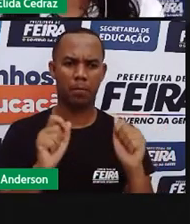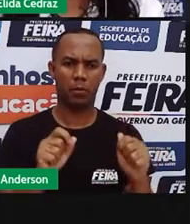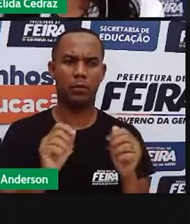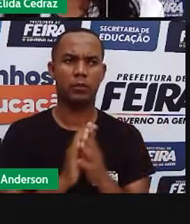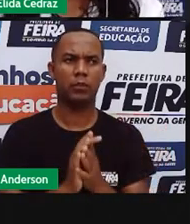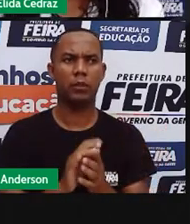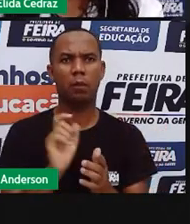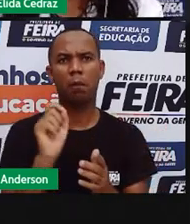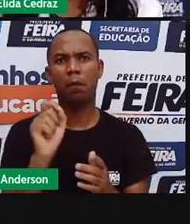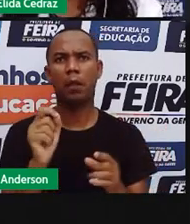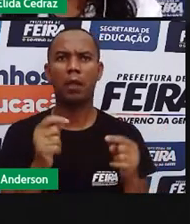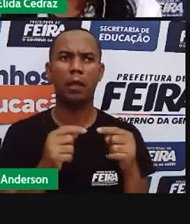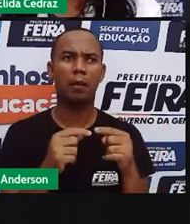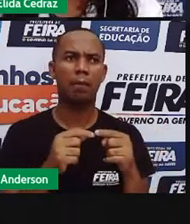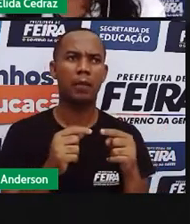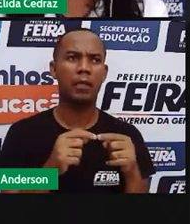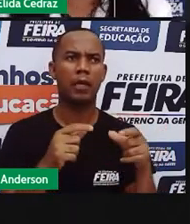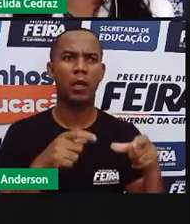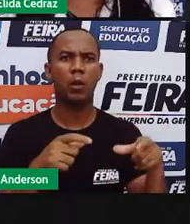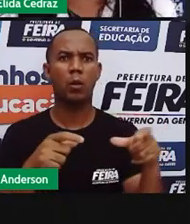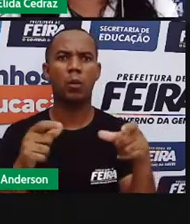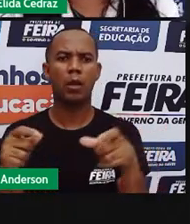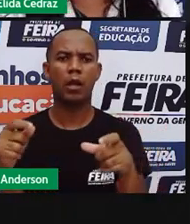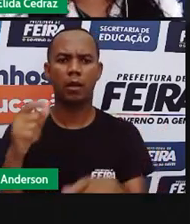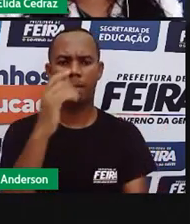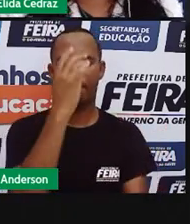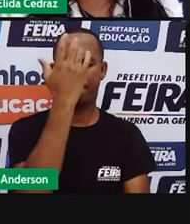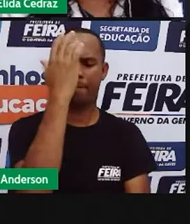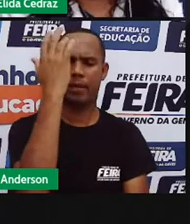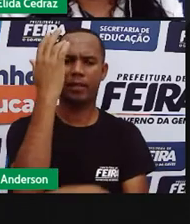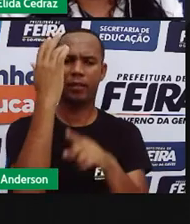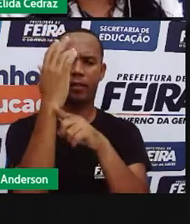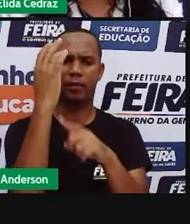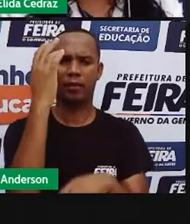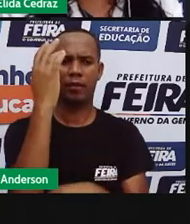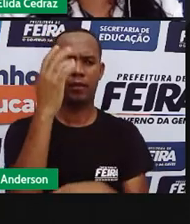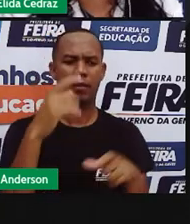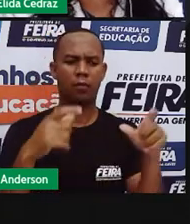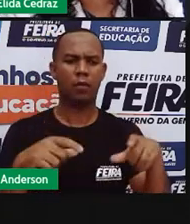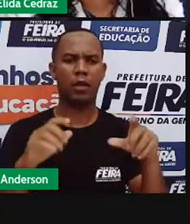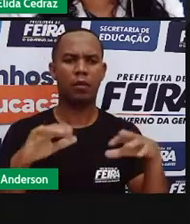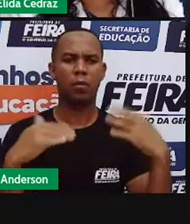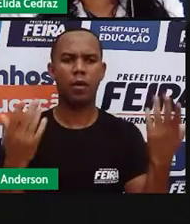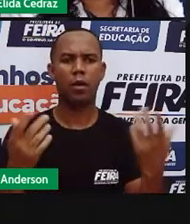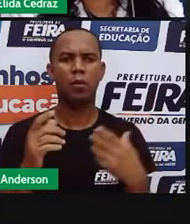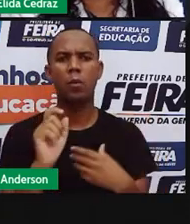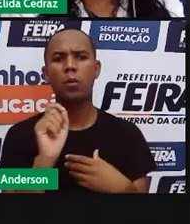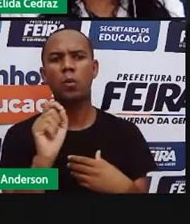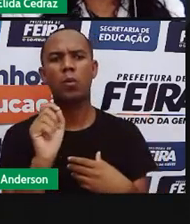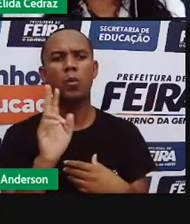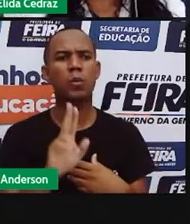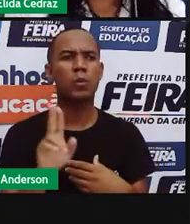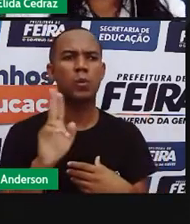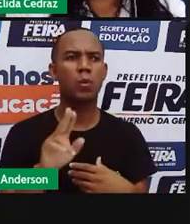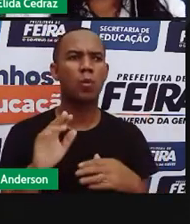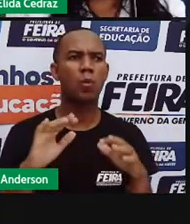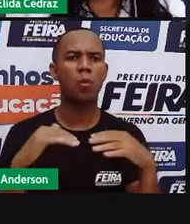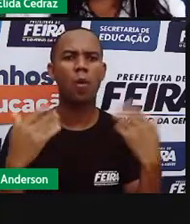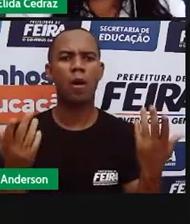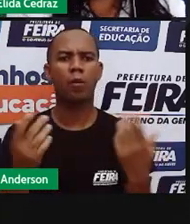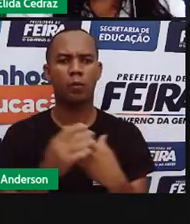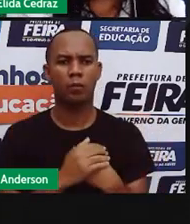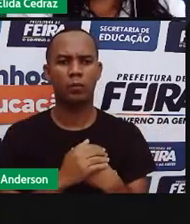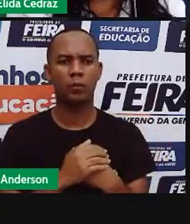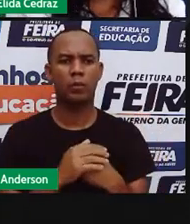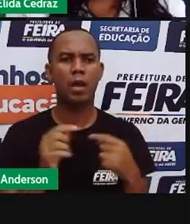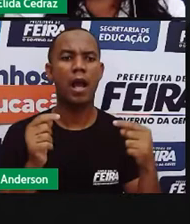de onde a madeira está sendo emprenhada. No que ela está sendo colocada para virar. Só